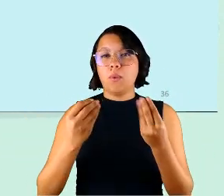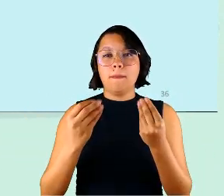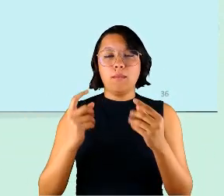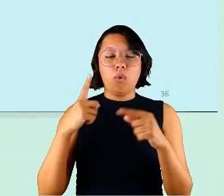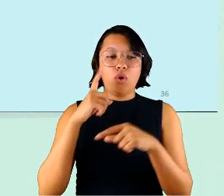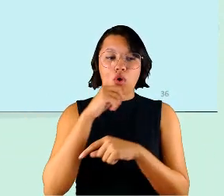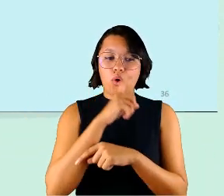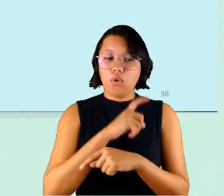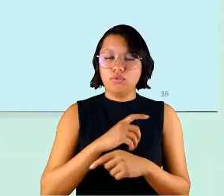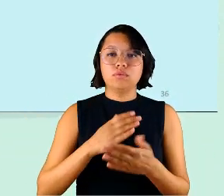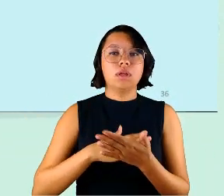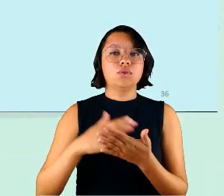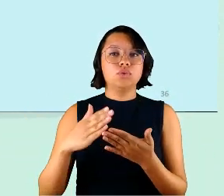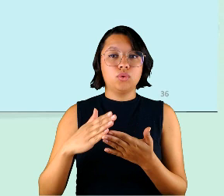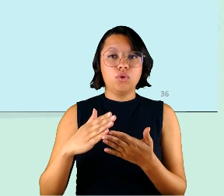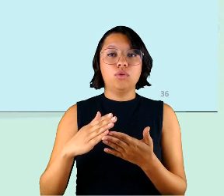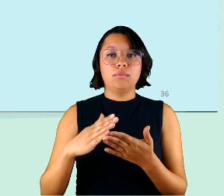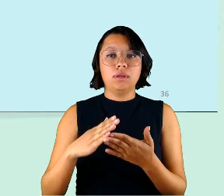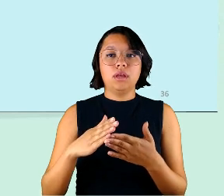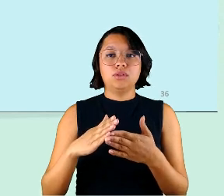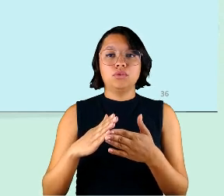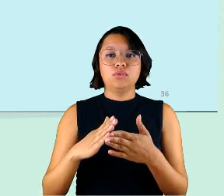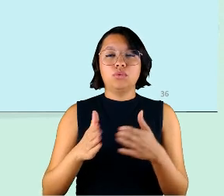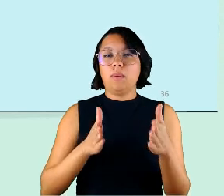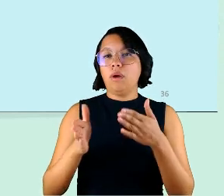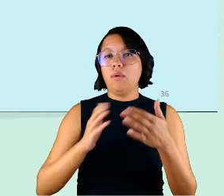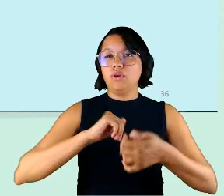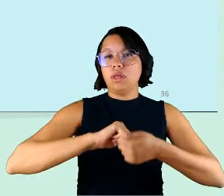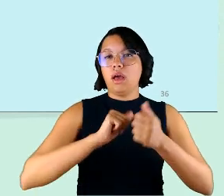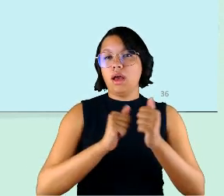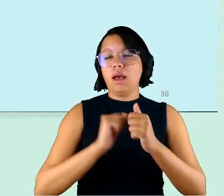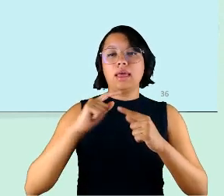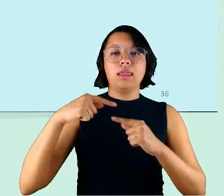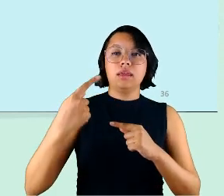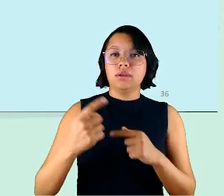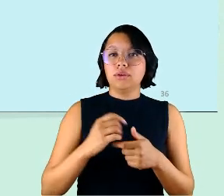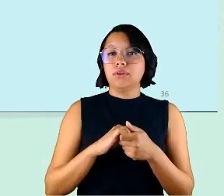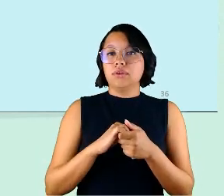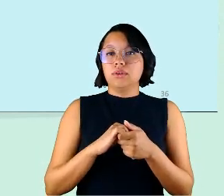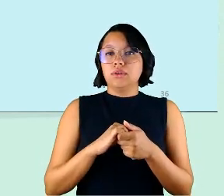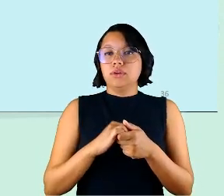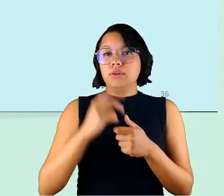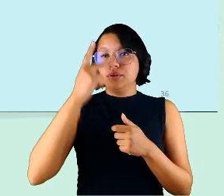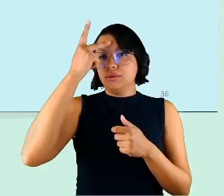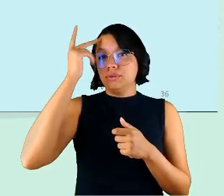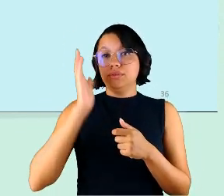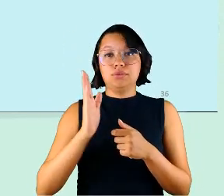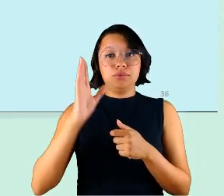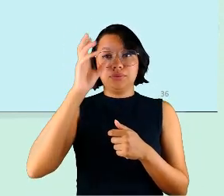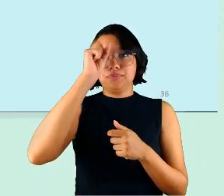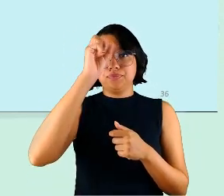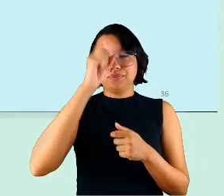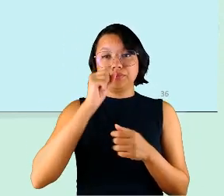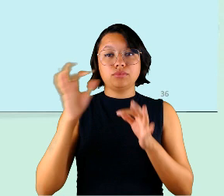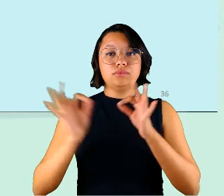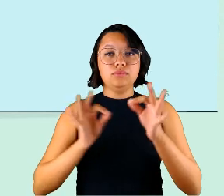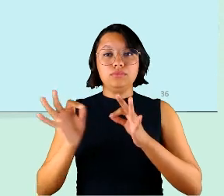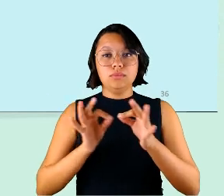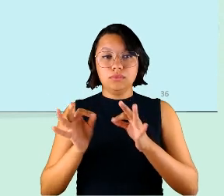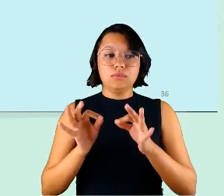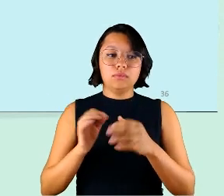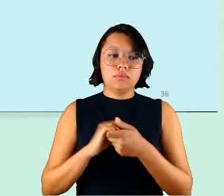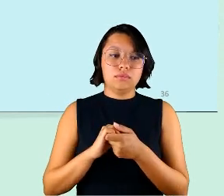dificuldade nisso principalmente no período de adaptação depois as pessoas tendo aprendido as estratégias de